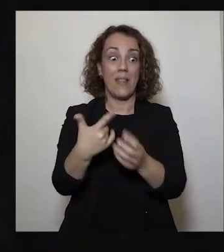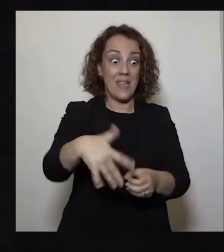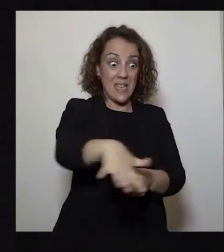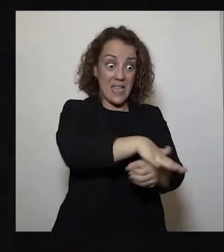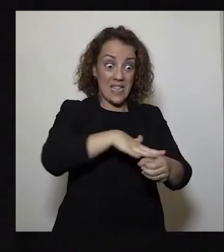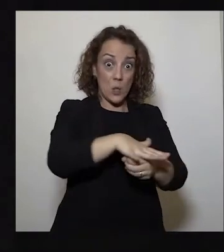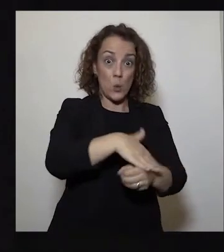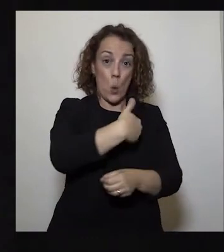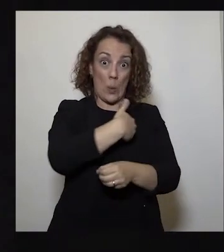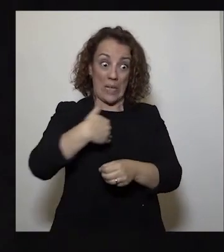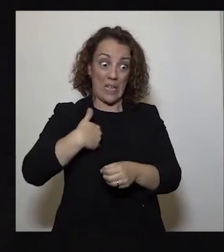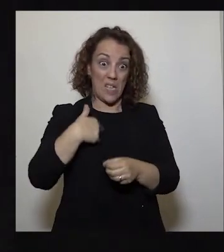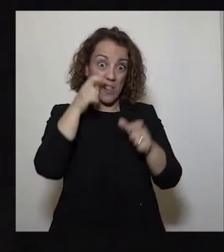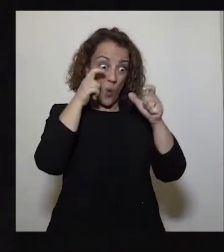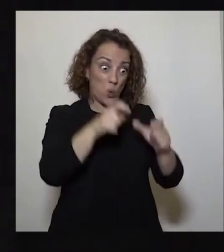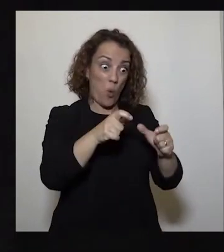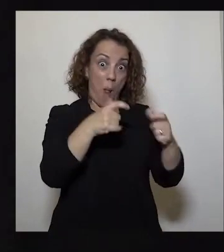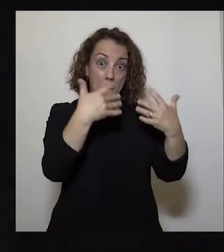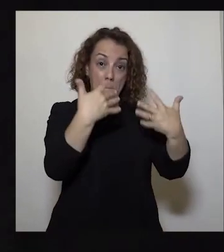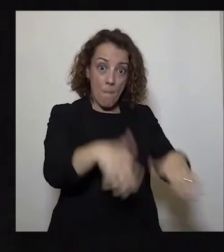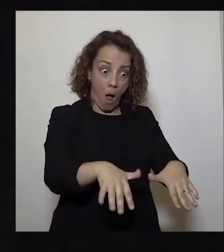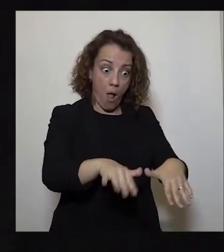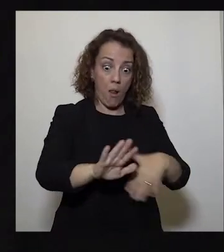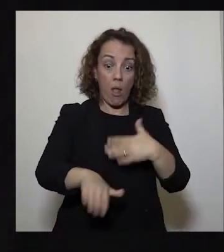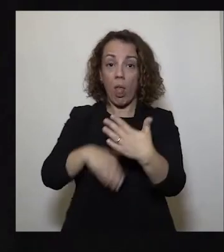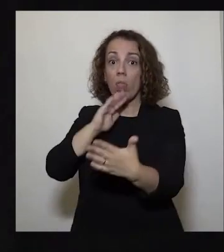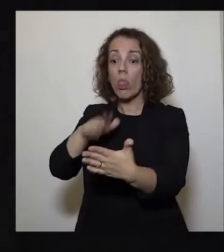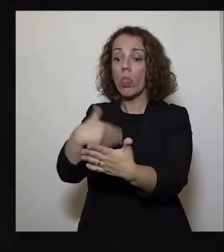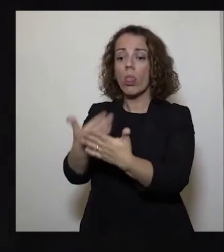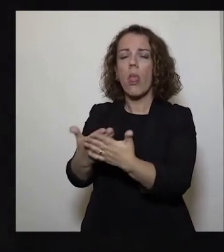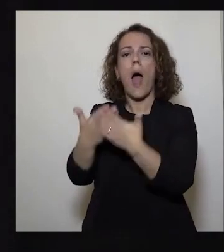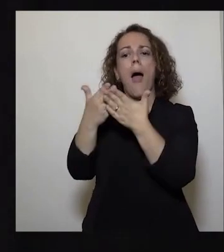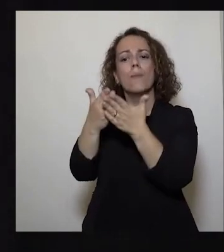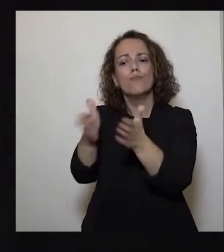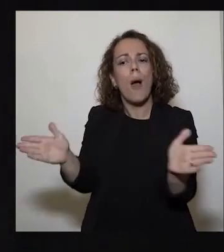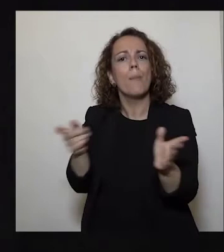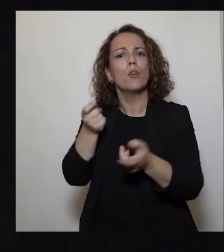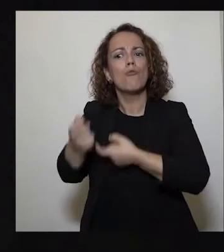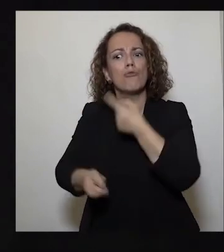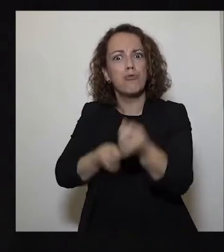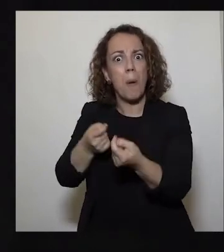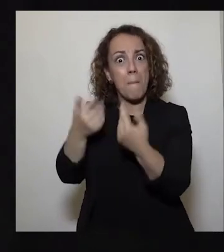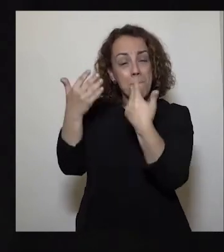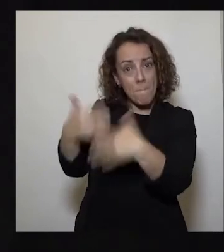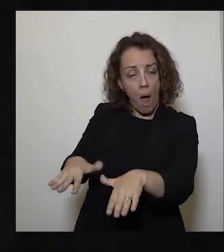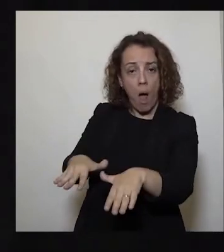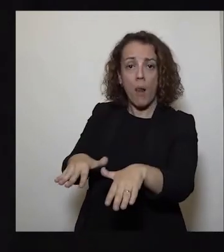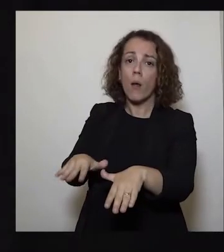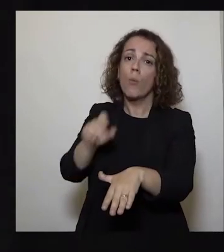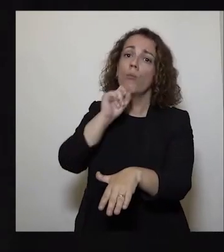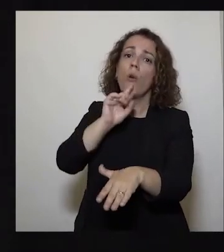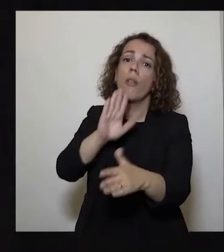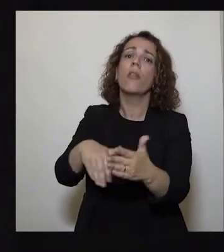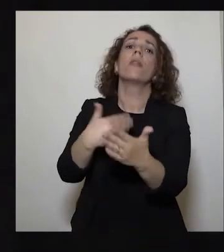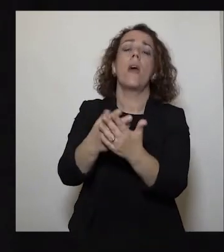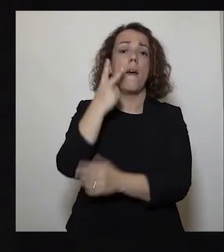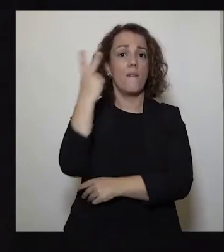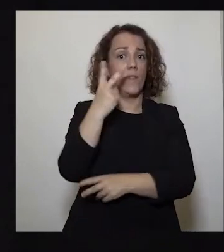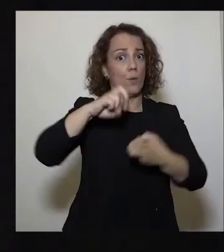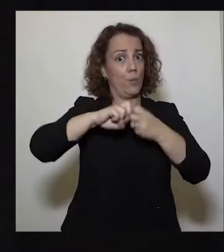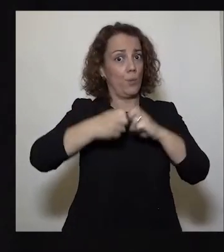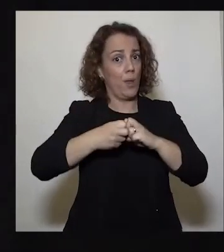menos bem controlada e uma abertura menos bem acautelada podem criar problemas à vida,